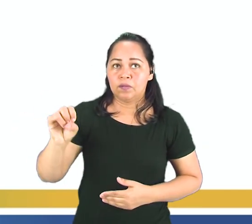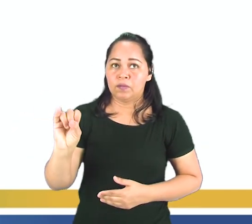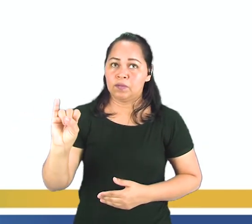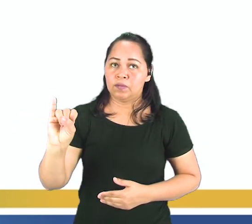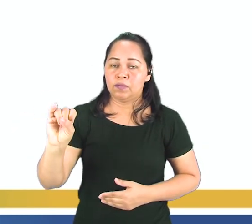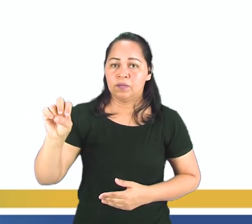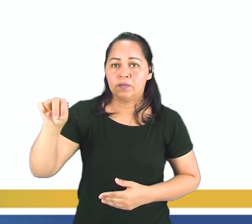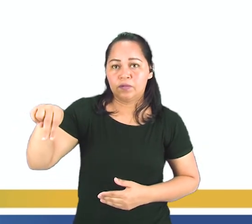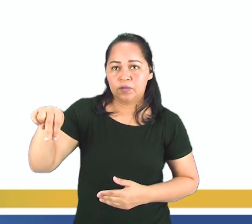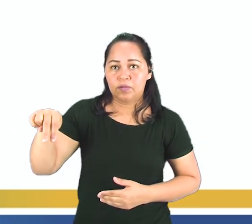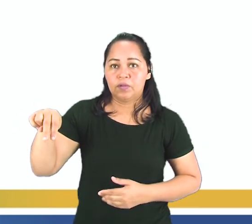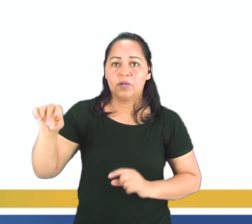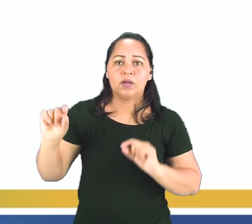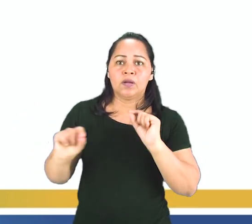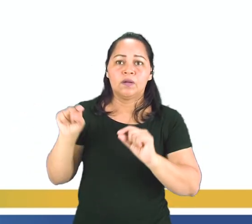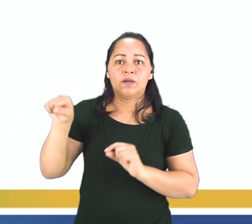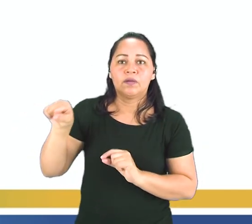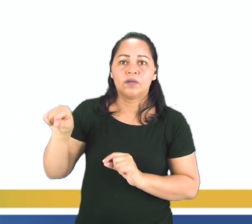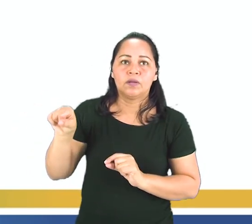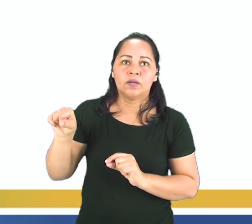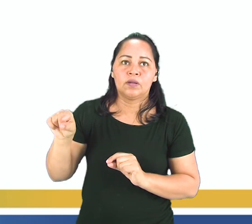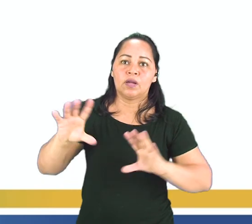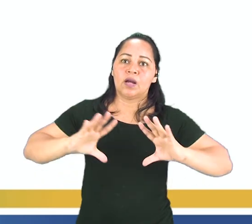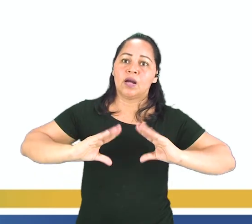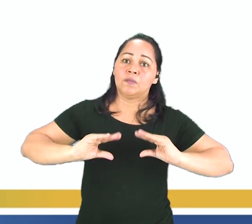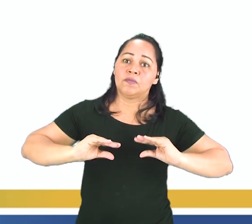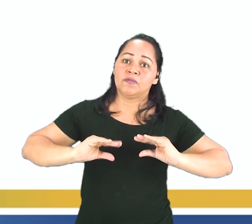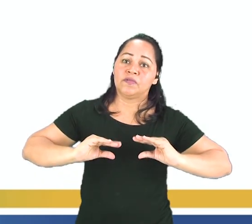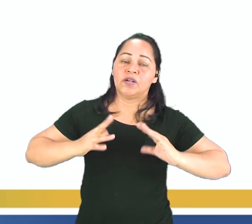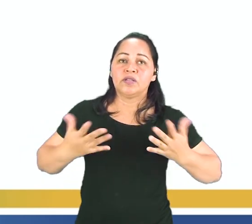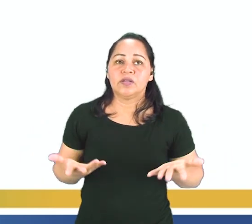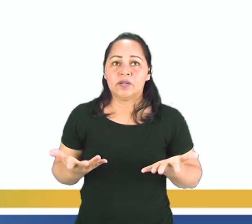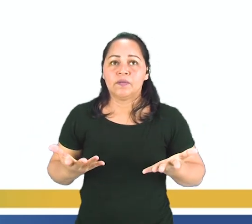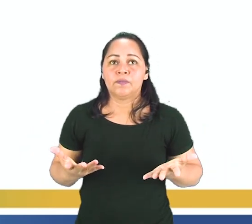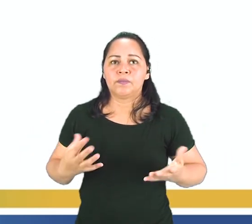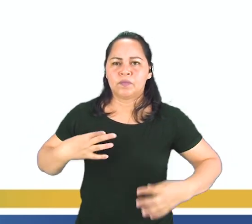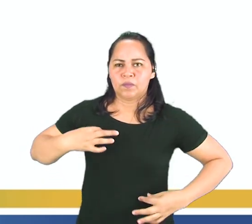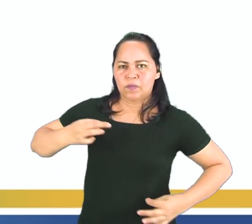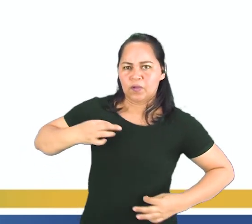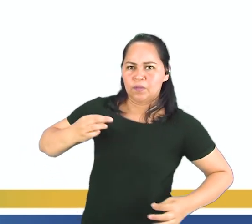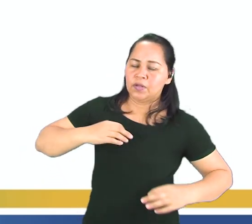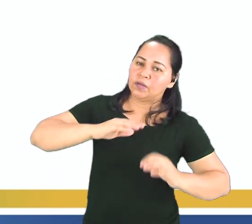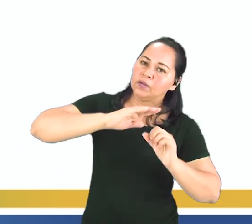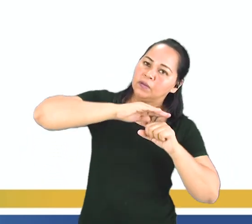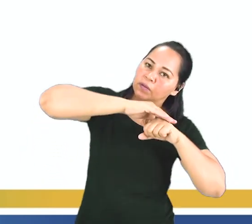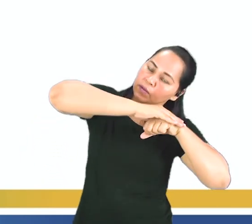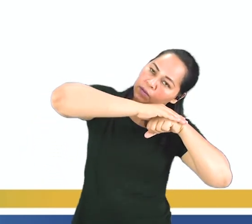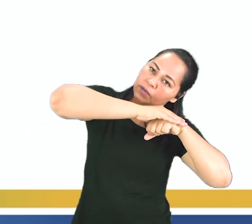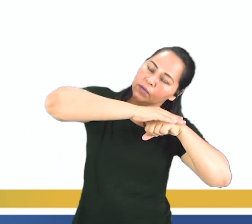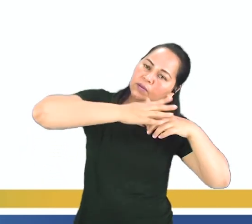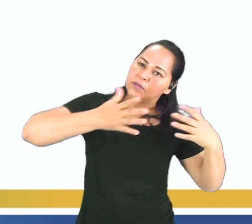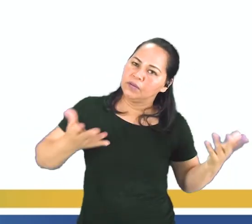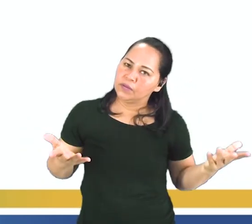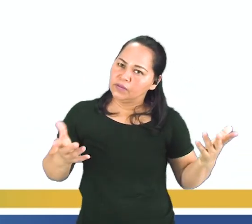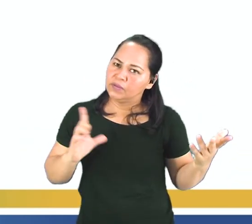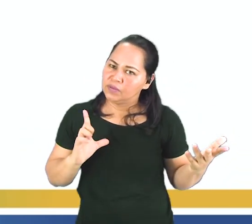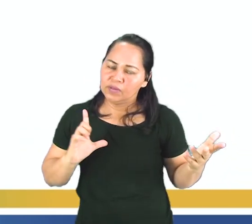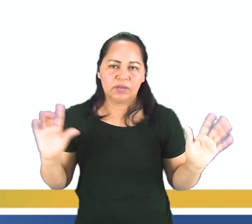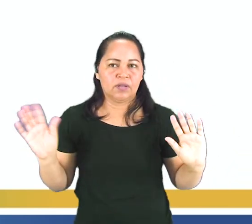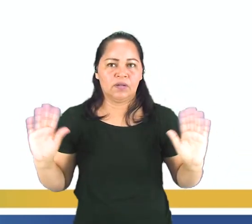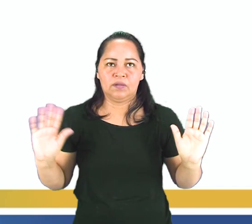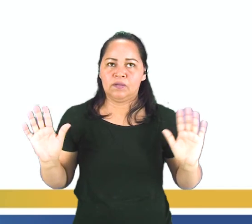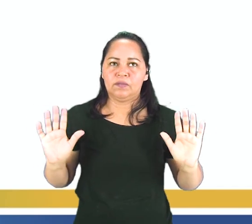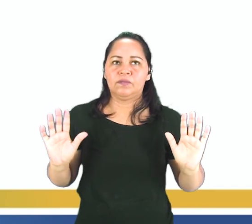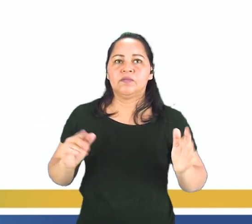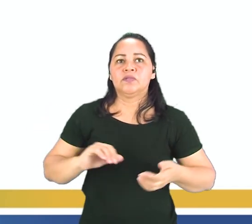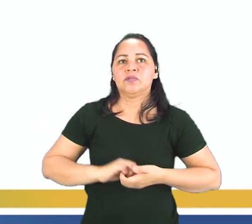corrin. Porque corrin é a nossa famosa almofada. Ropeiro de noite. Existe um guarda-roco para o dia e um para a noite? Não. É um só.